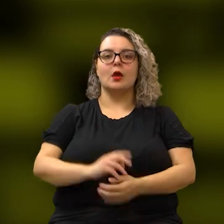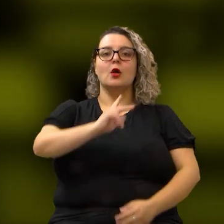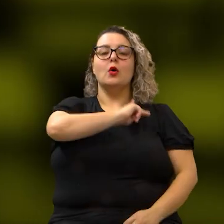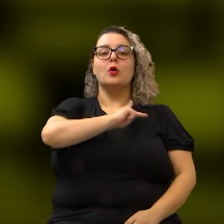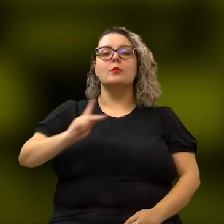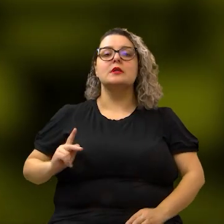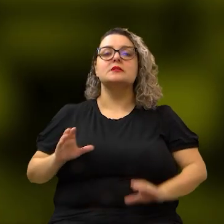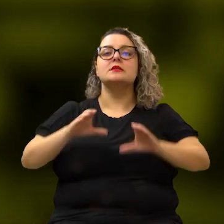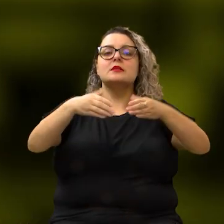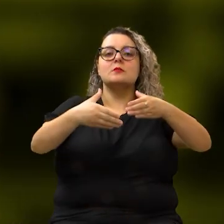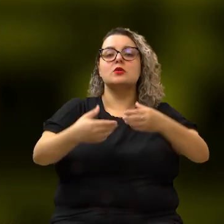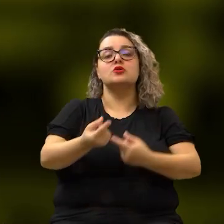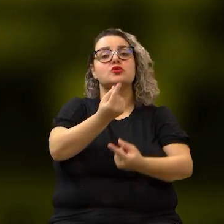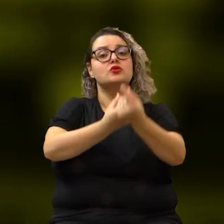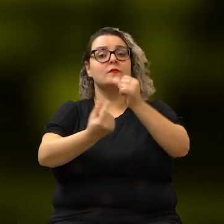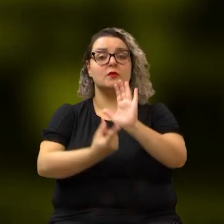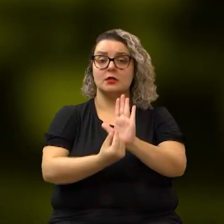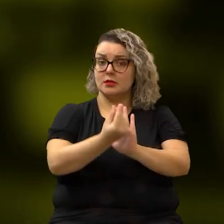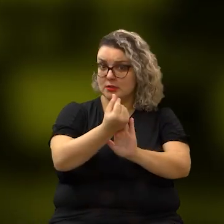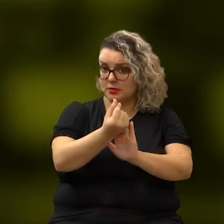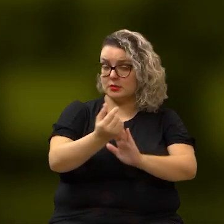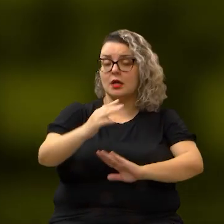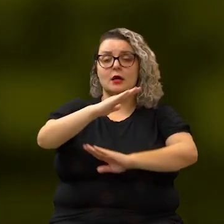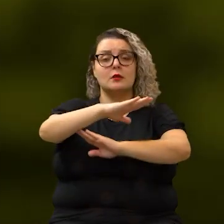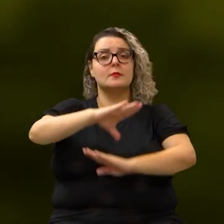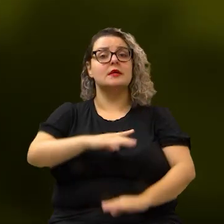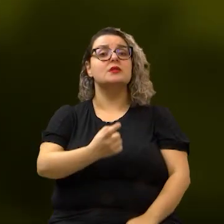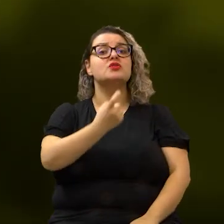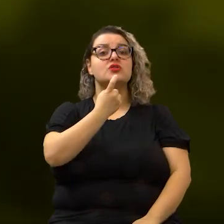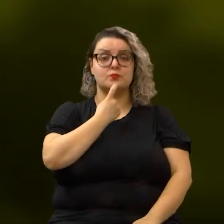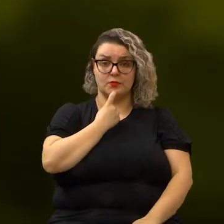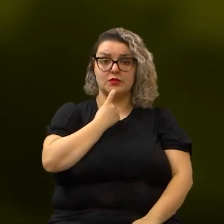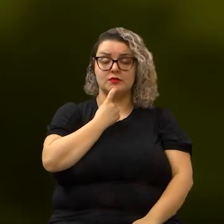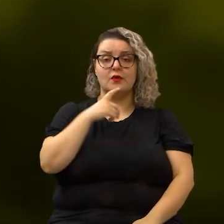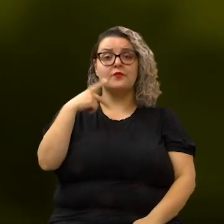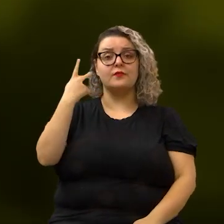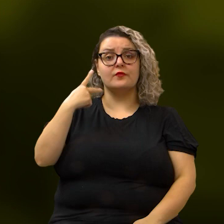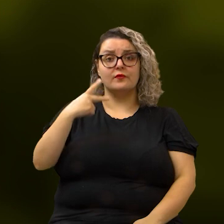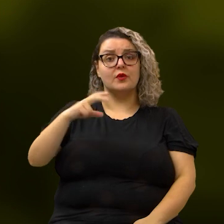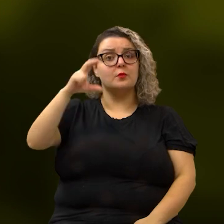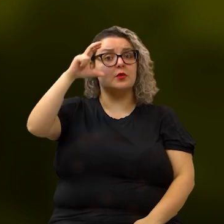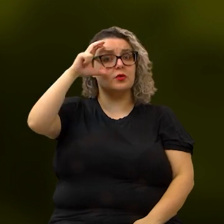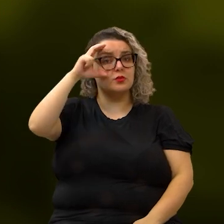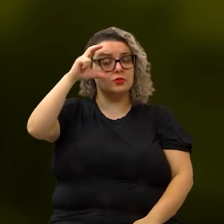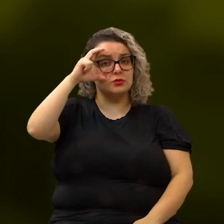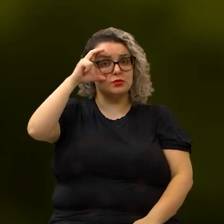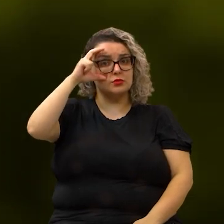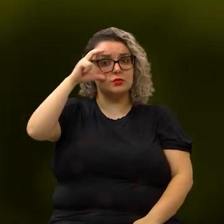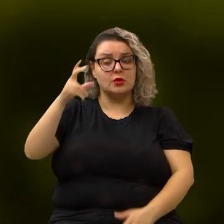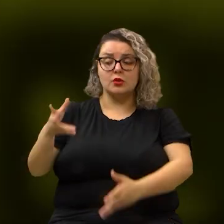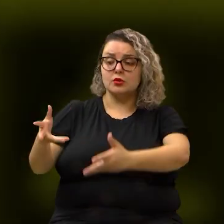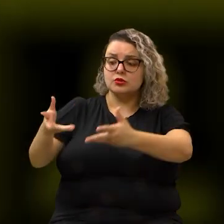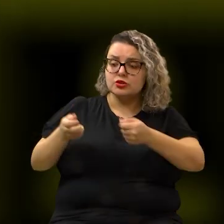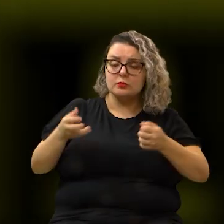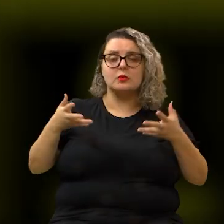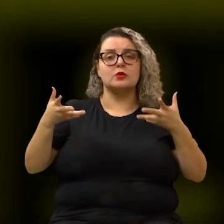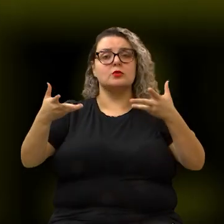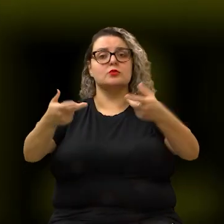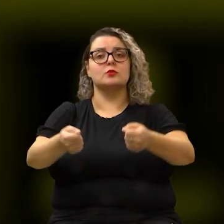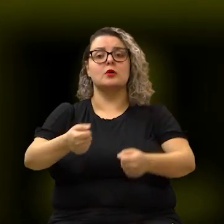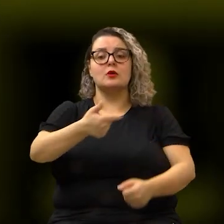O presidente da Comissão de Finanças e Orçamento da Câmara Municipal de Campinas, vereador Carlinhos Camelô,